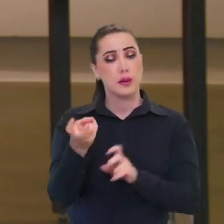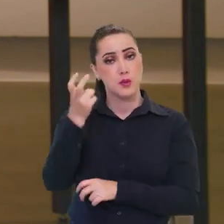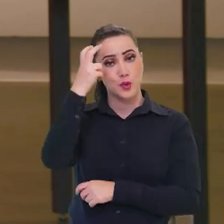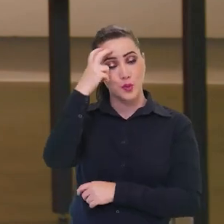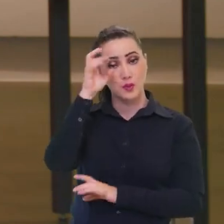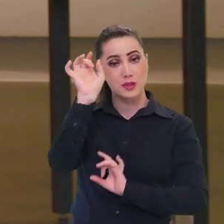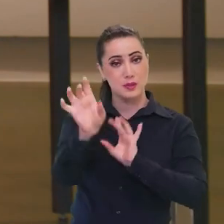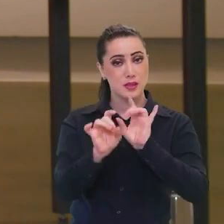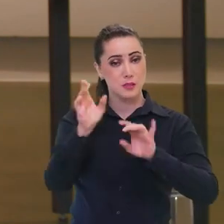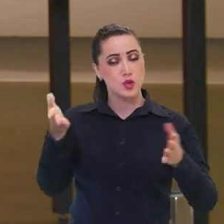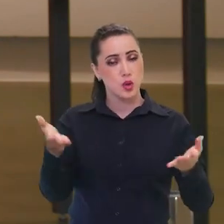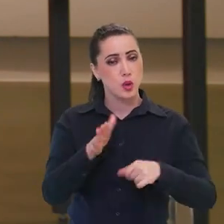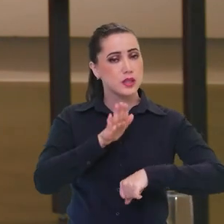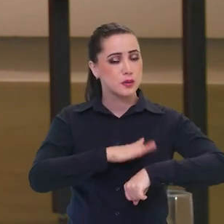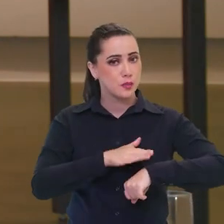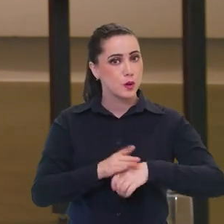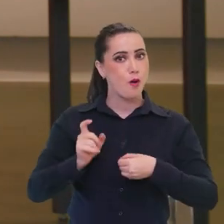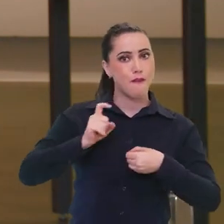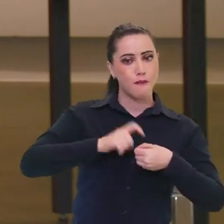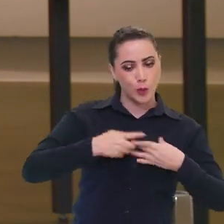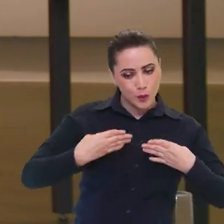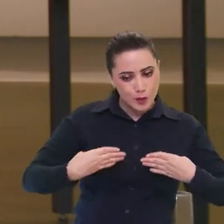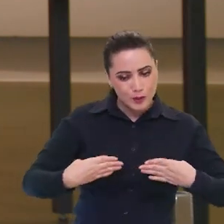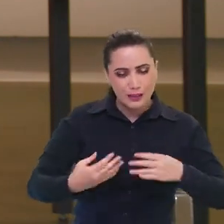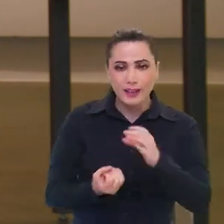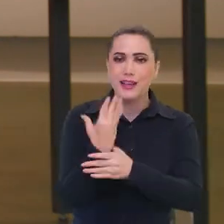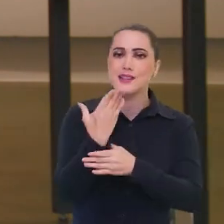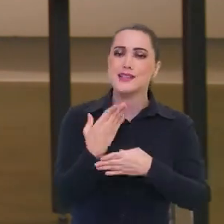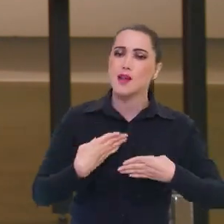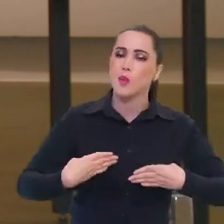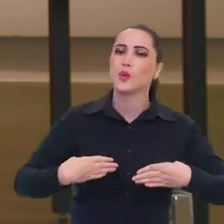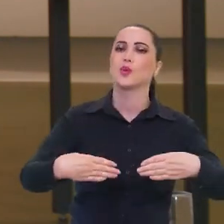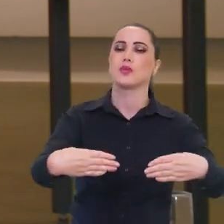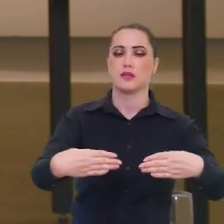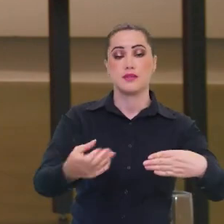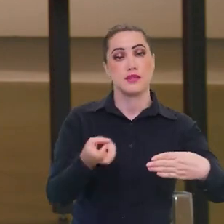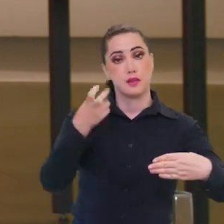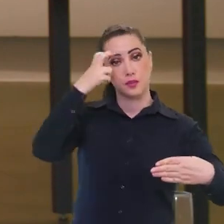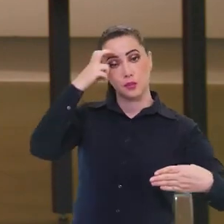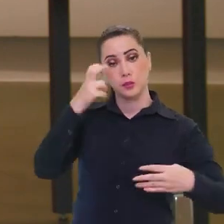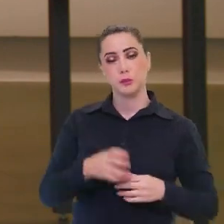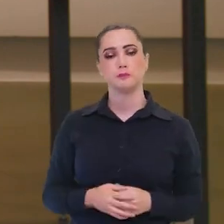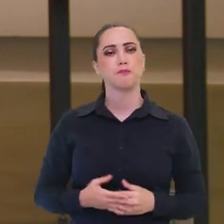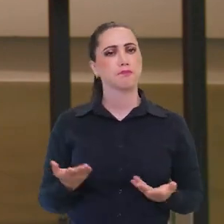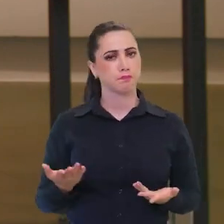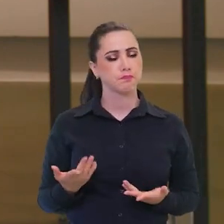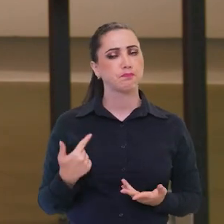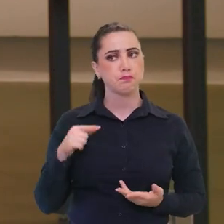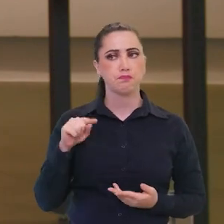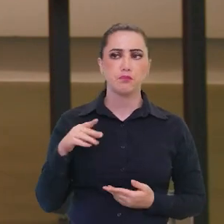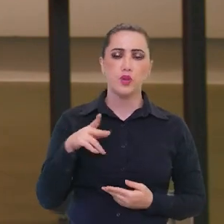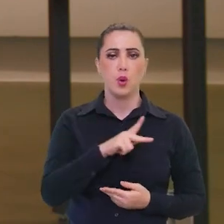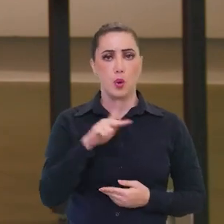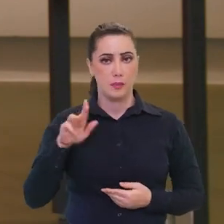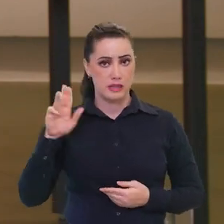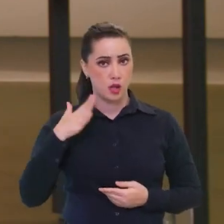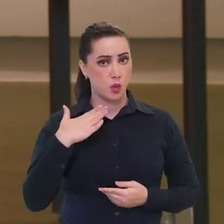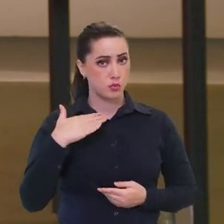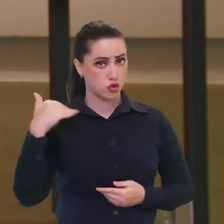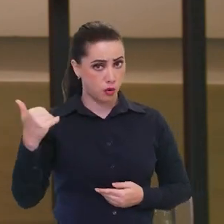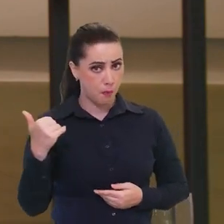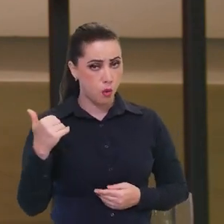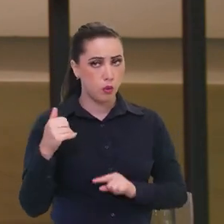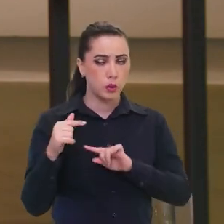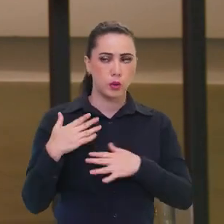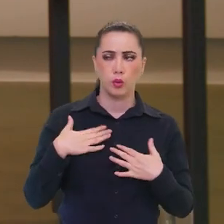especialmente nesse momento com a volta do Ministério da Cultura, não é? Então, para mim, eu recebi esse convite do presidente Lula.